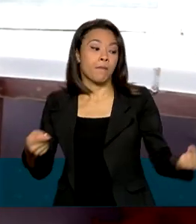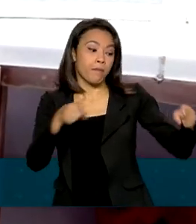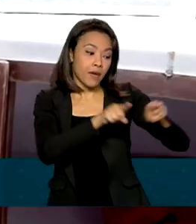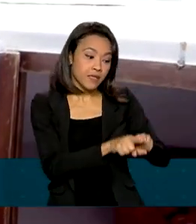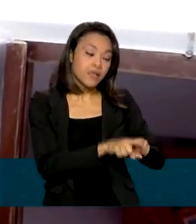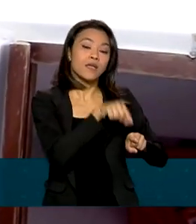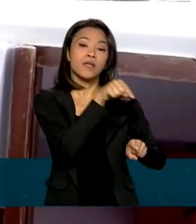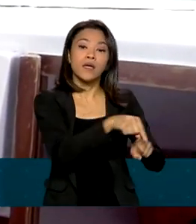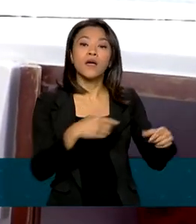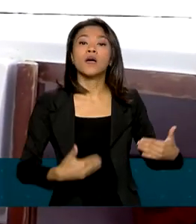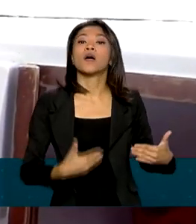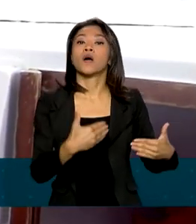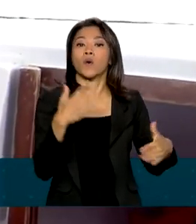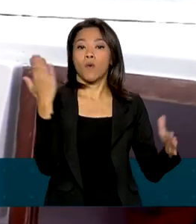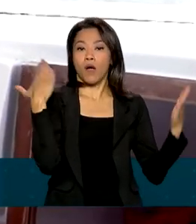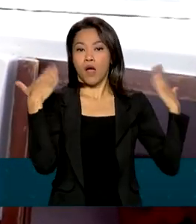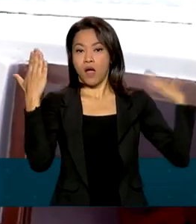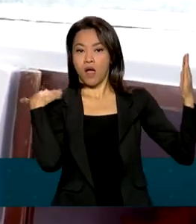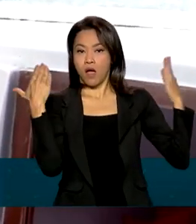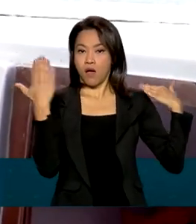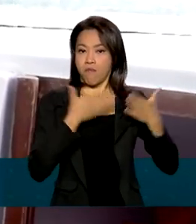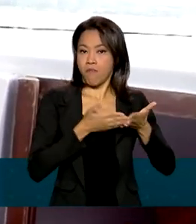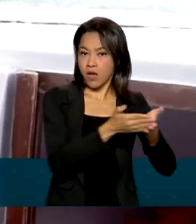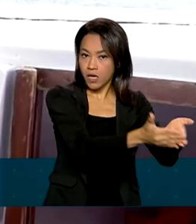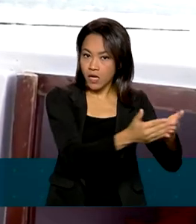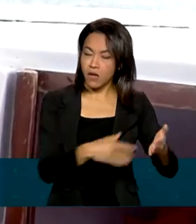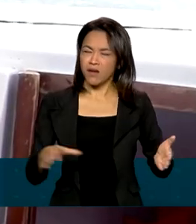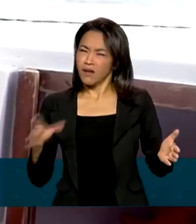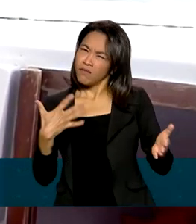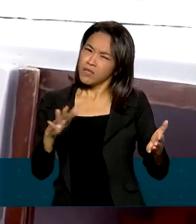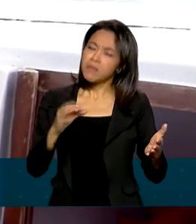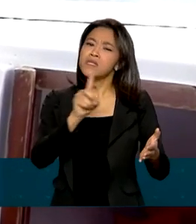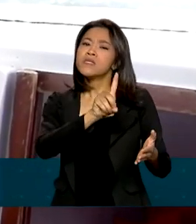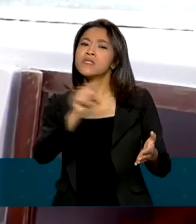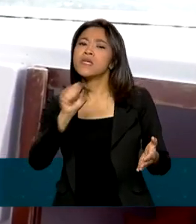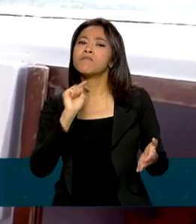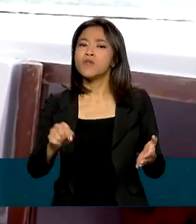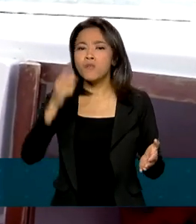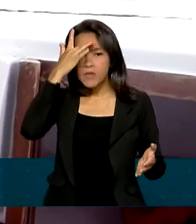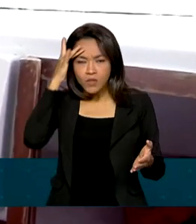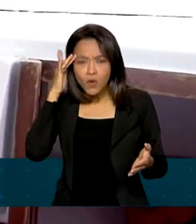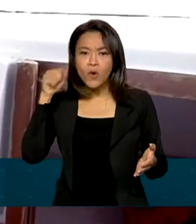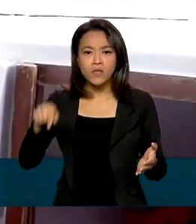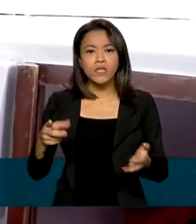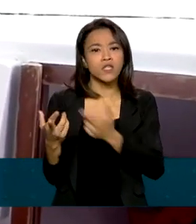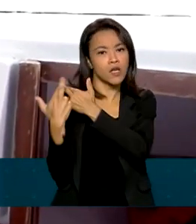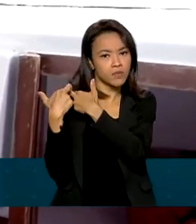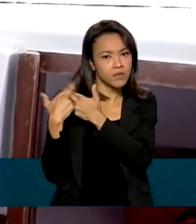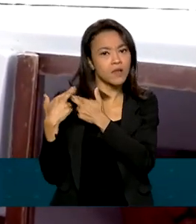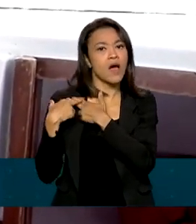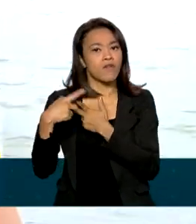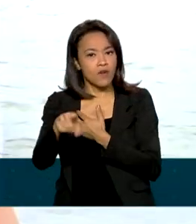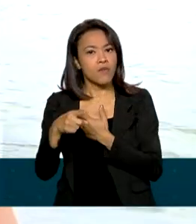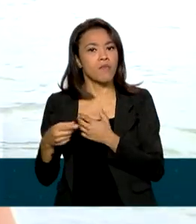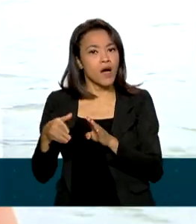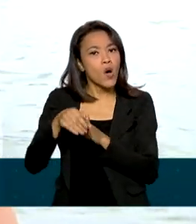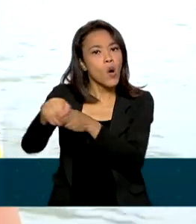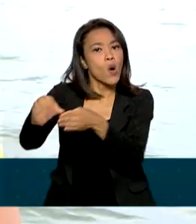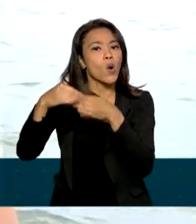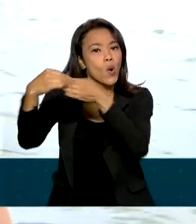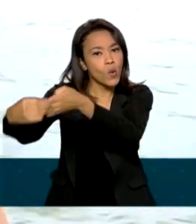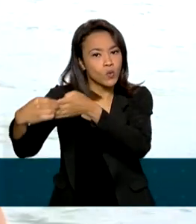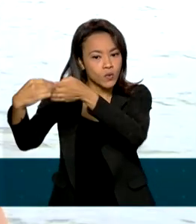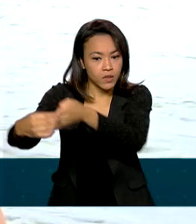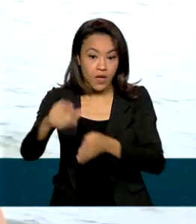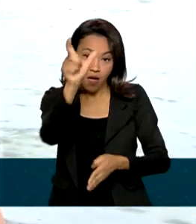Marinha. A estimativa é de que cerca de 100 mil pessoas atuem como condutores de turismo náutico em todo o país. Um deles é o